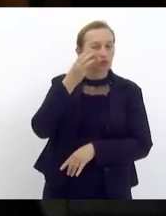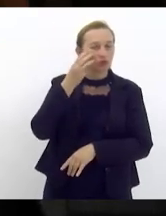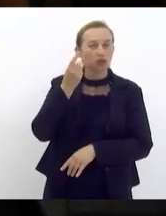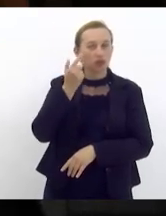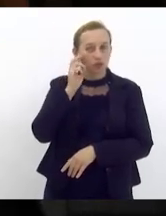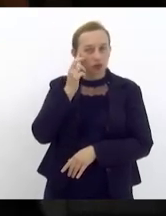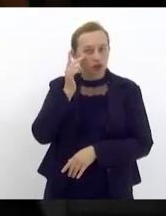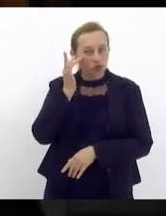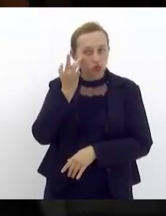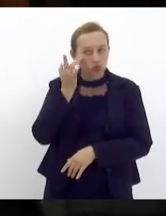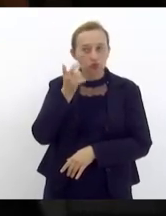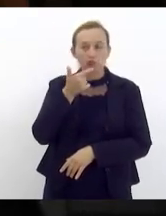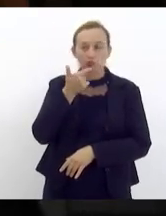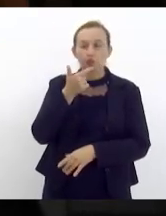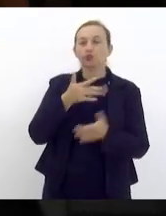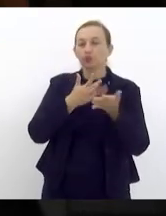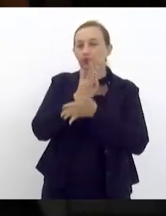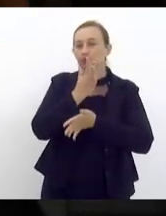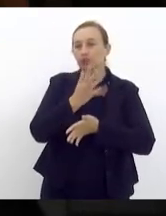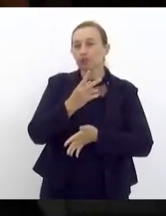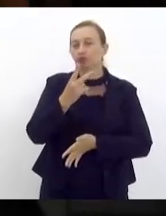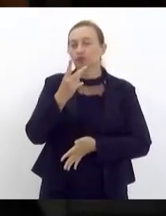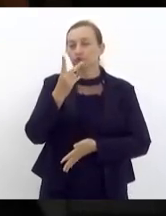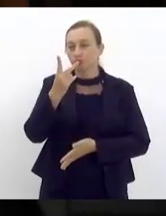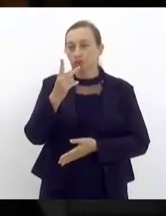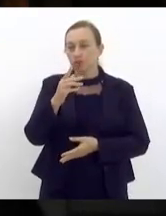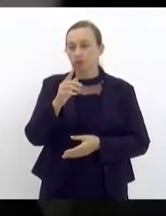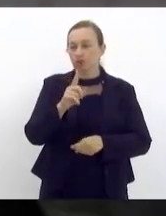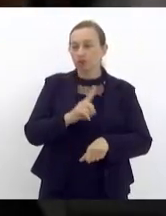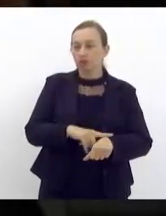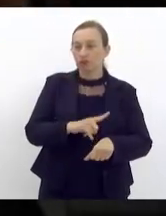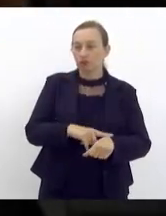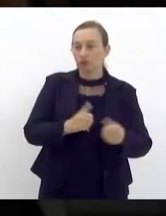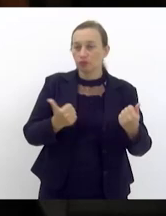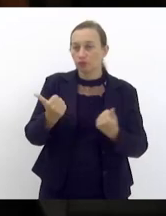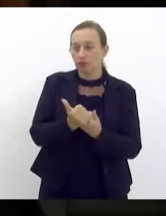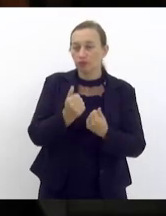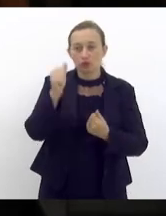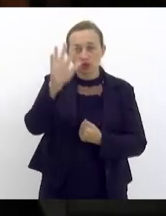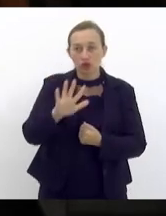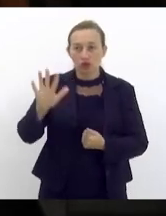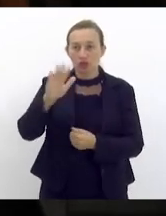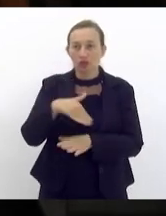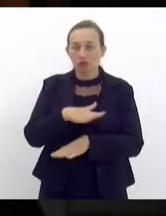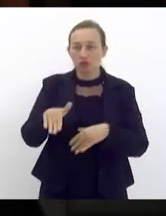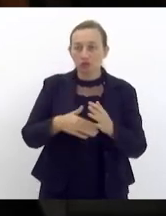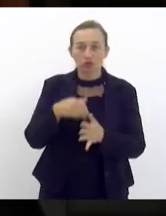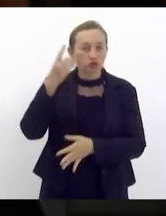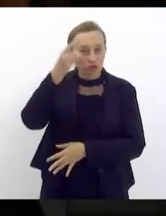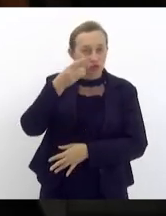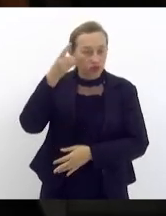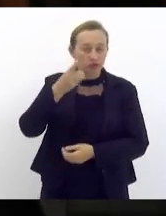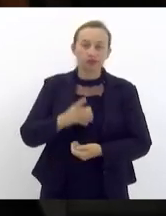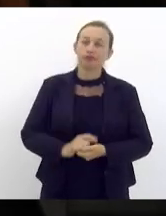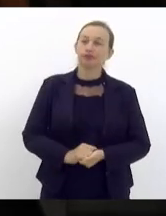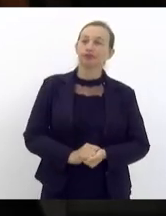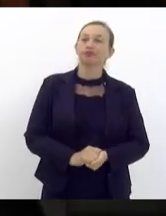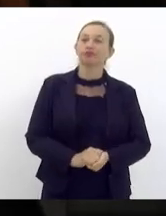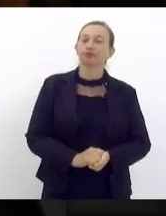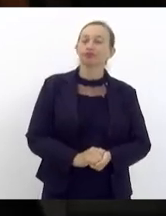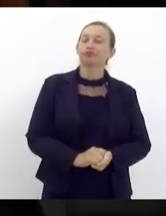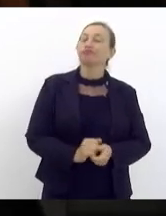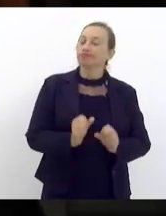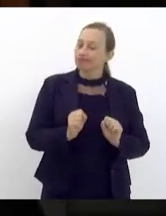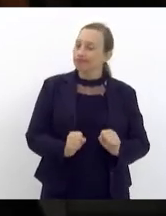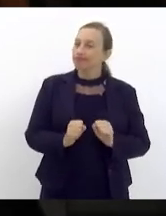e foi aprovado em dois turnos com apoio geral de todos os parlamentares para que a gente